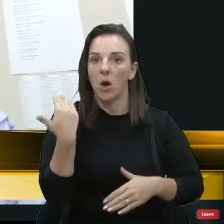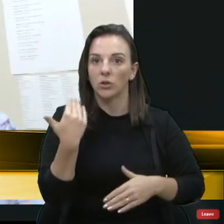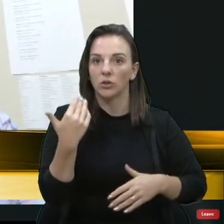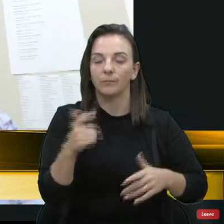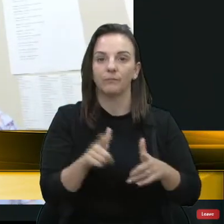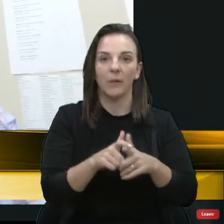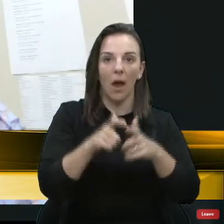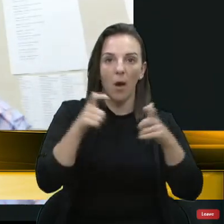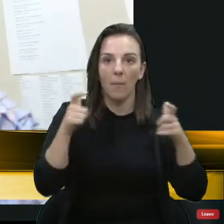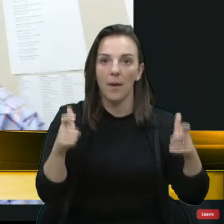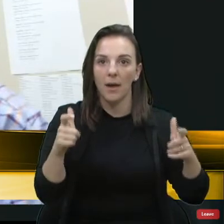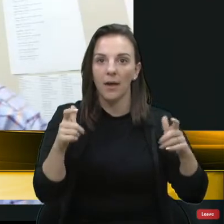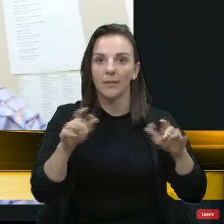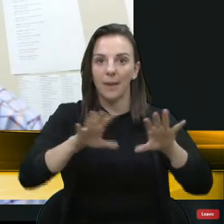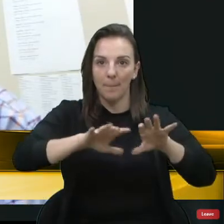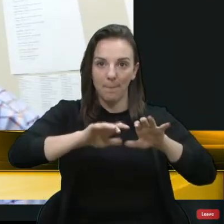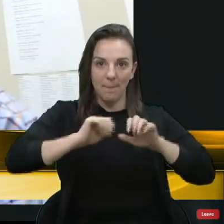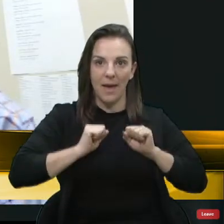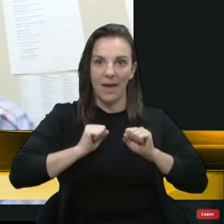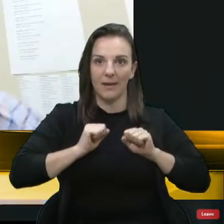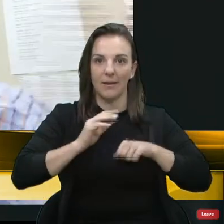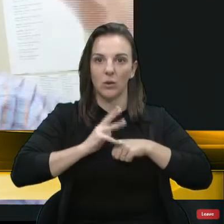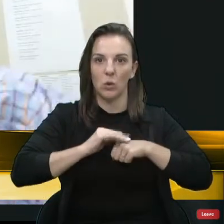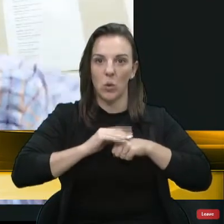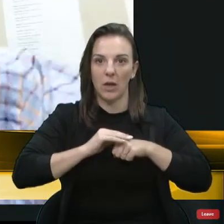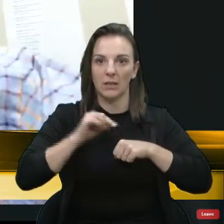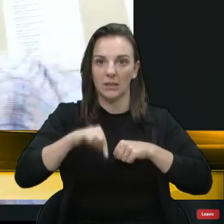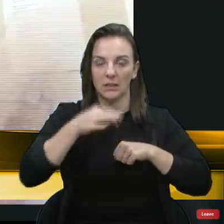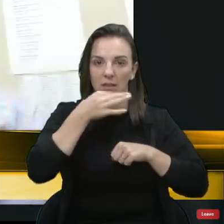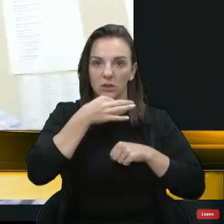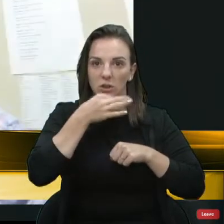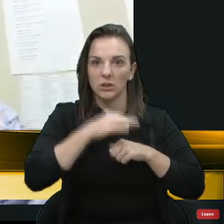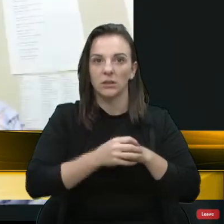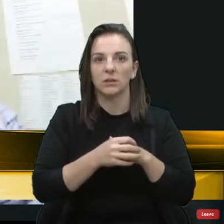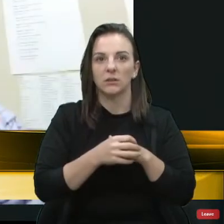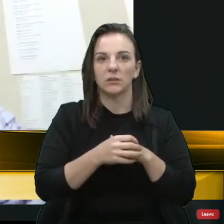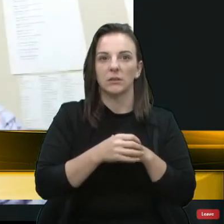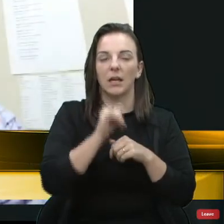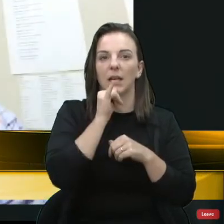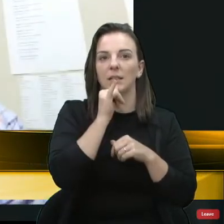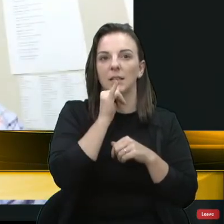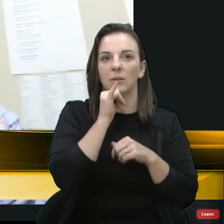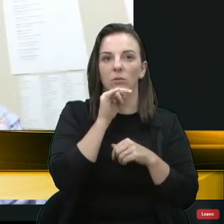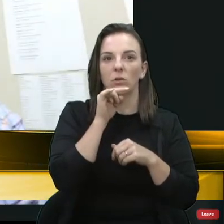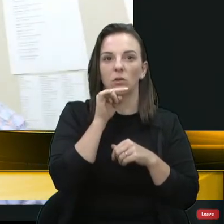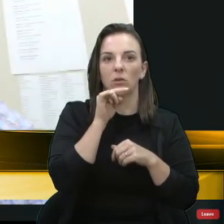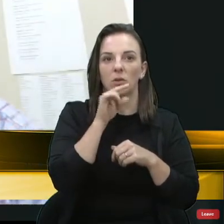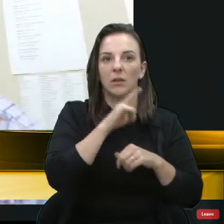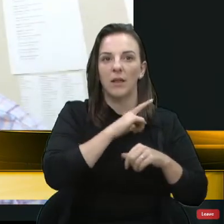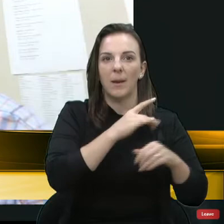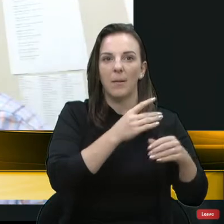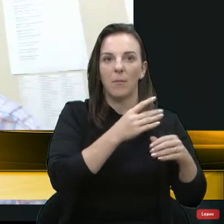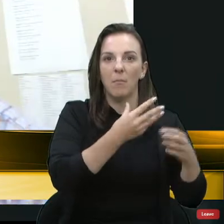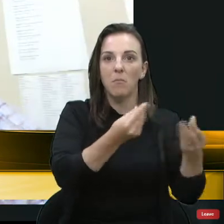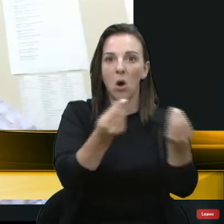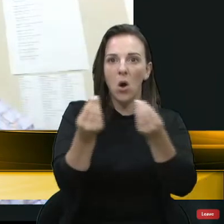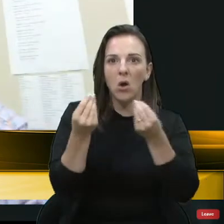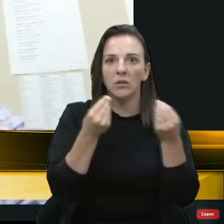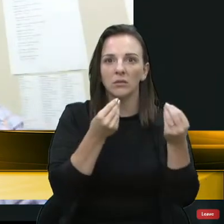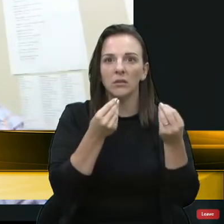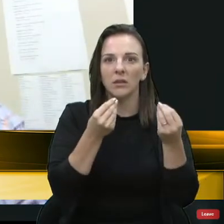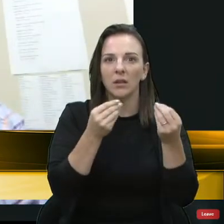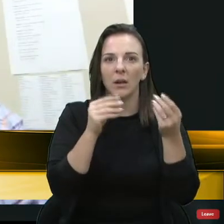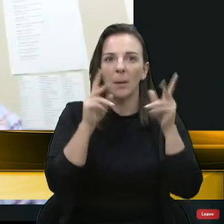Caxias, né? Hoje tem mais pessoas do que pombos na praça de Caxias, na praça de Caxias, sentados ali